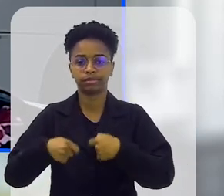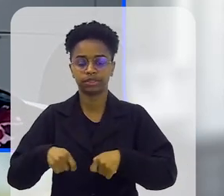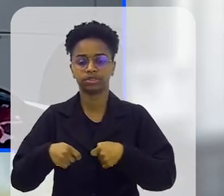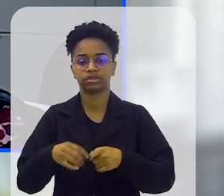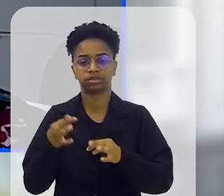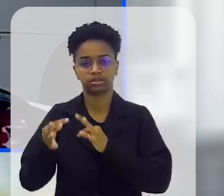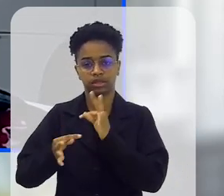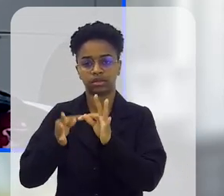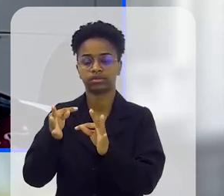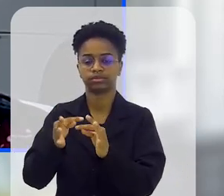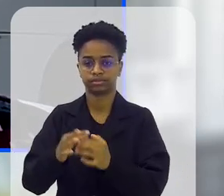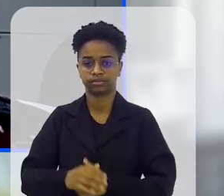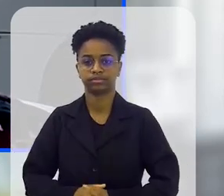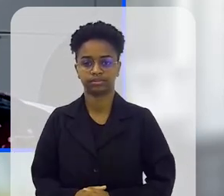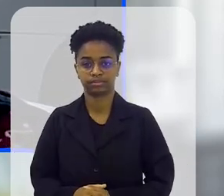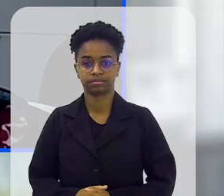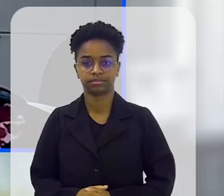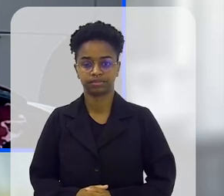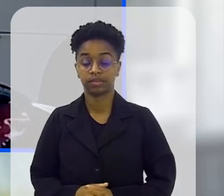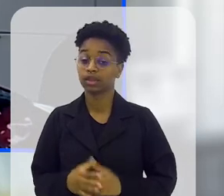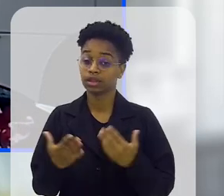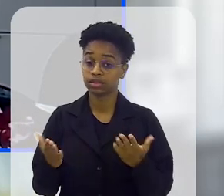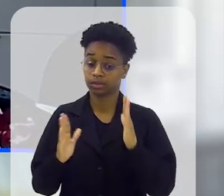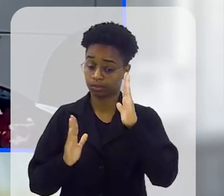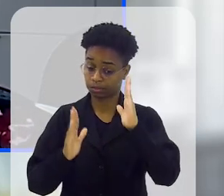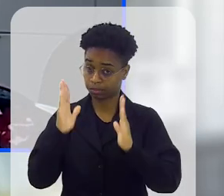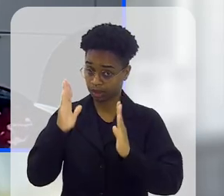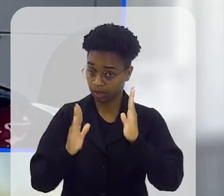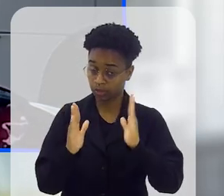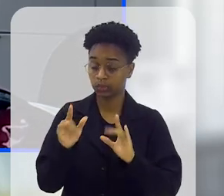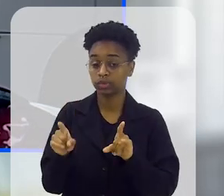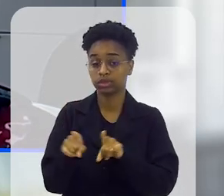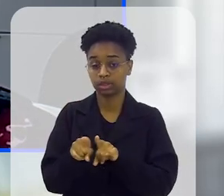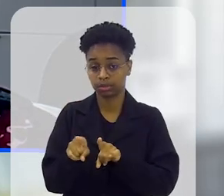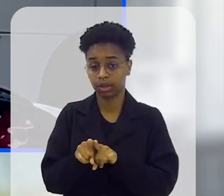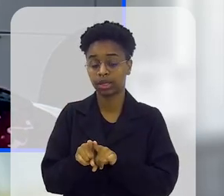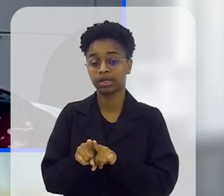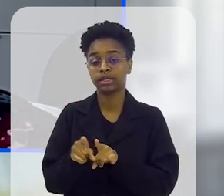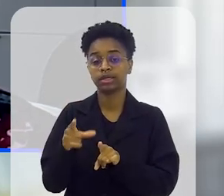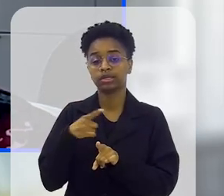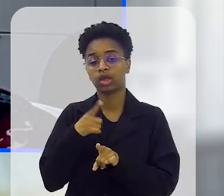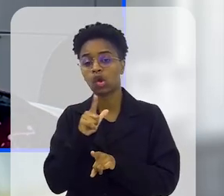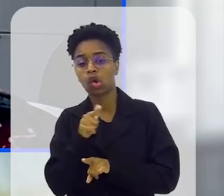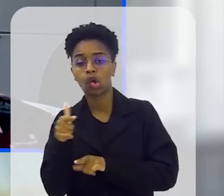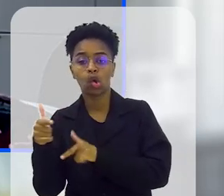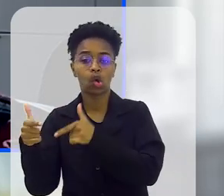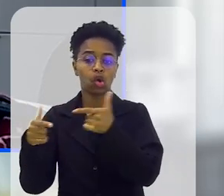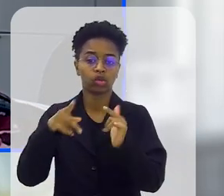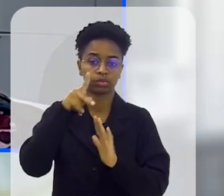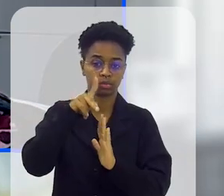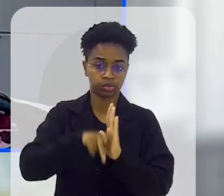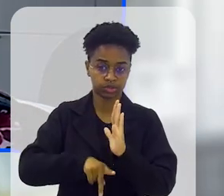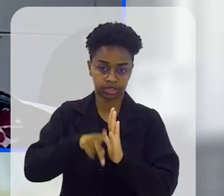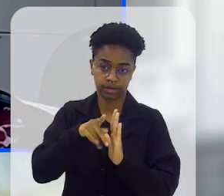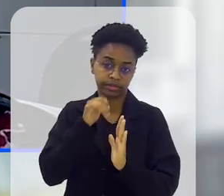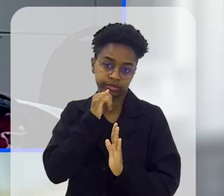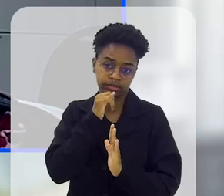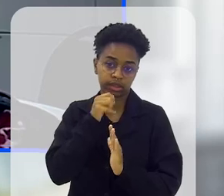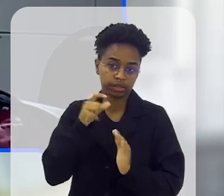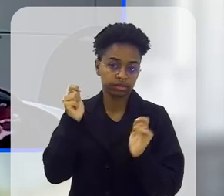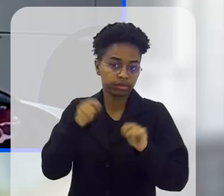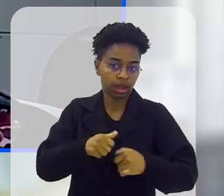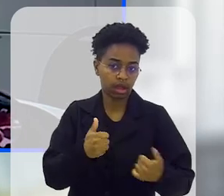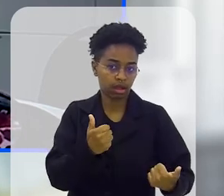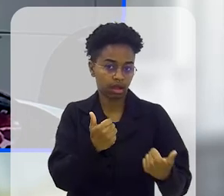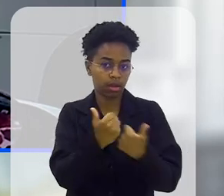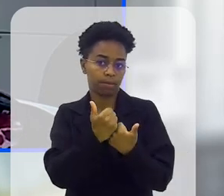fazer o tratamento. E durante esse período também, nós temos outros projetos, como eu falei, que é